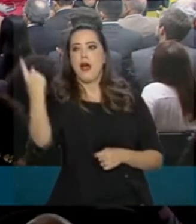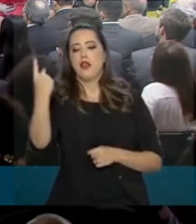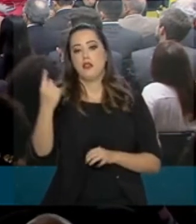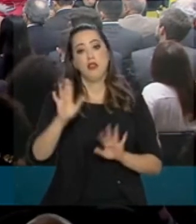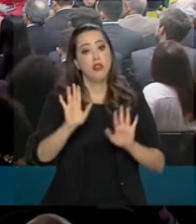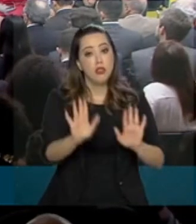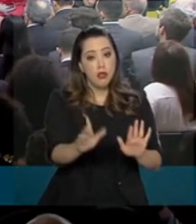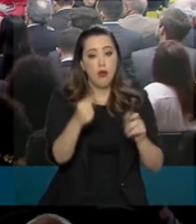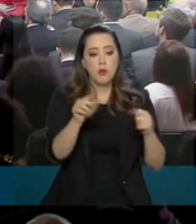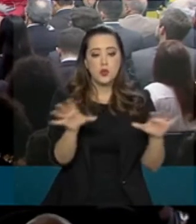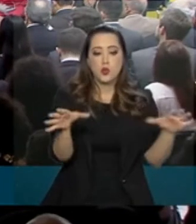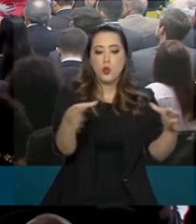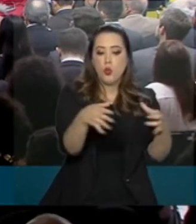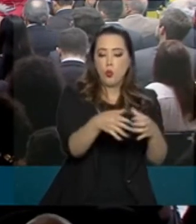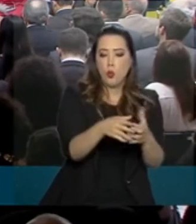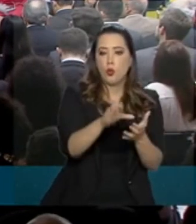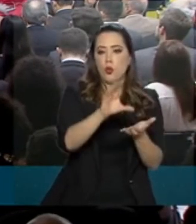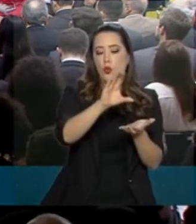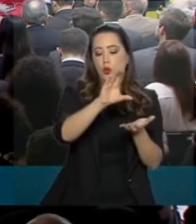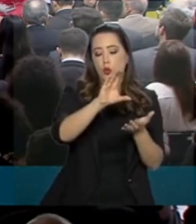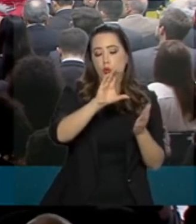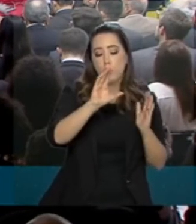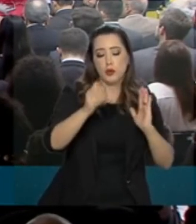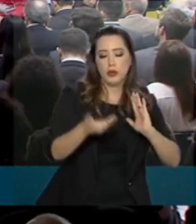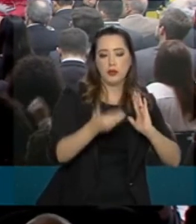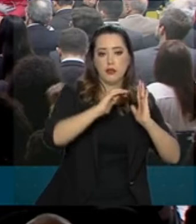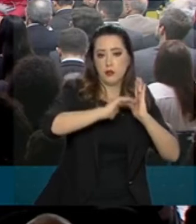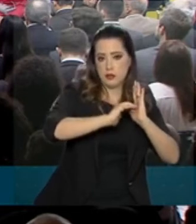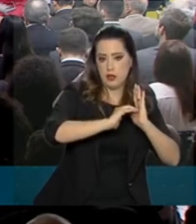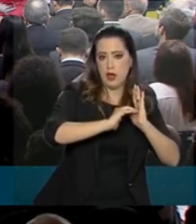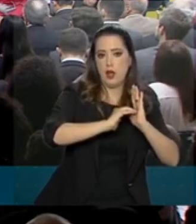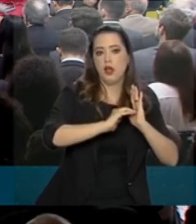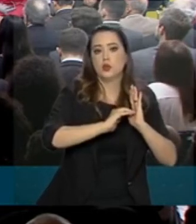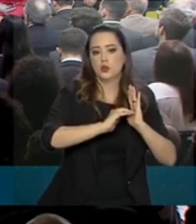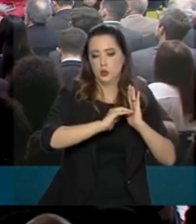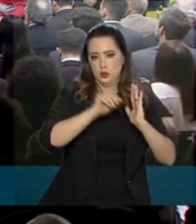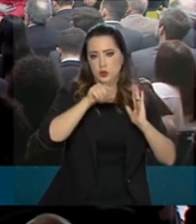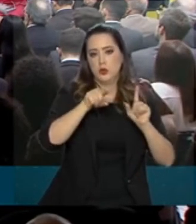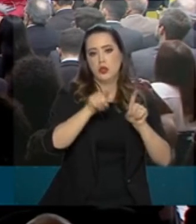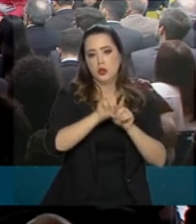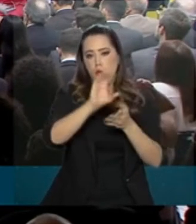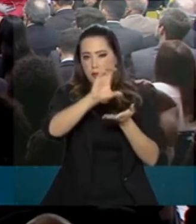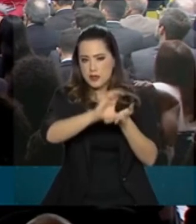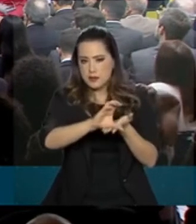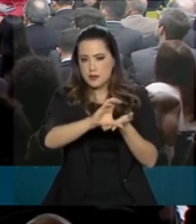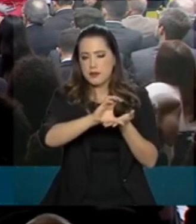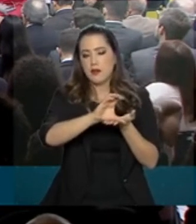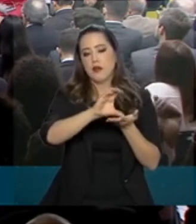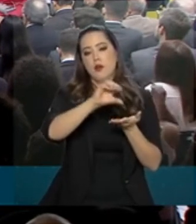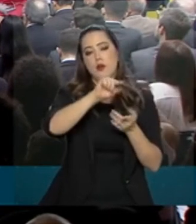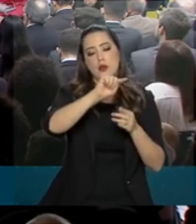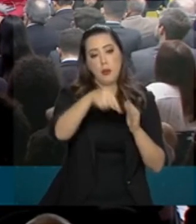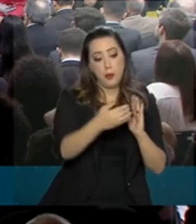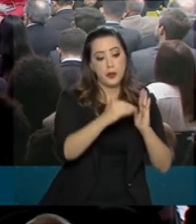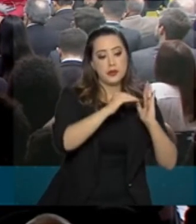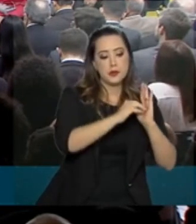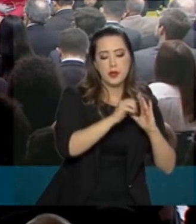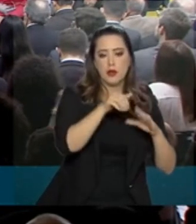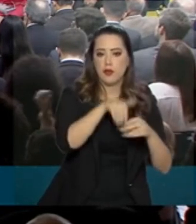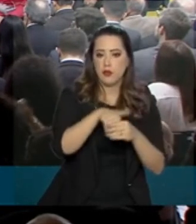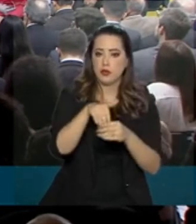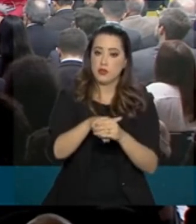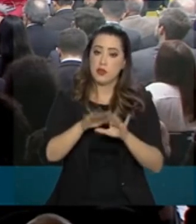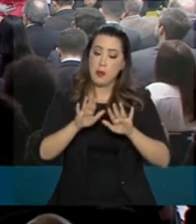Passa por uma comissão de relações exteriores, depois pelo próprio Senado. Agora, meus senhores, vamos supor um caso